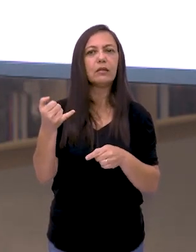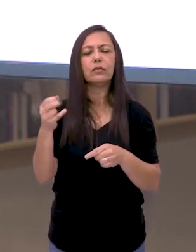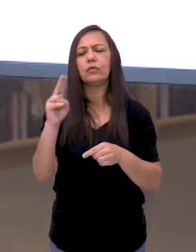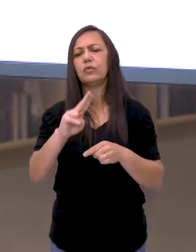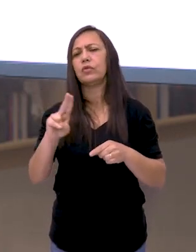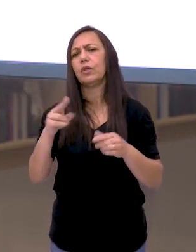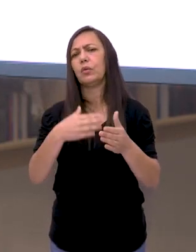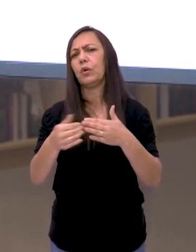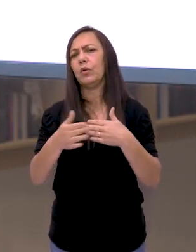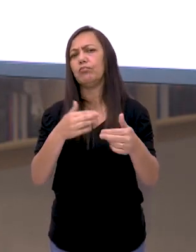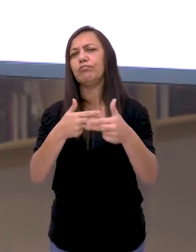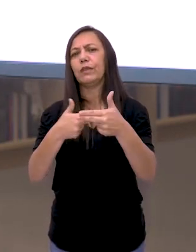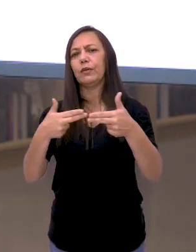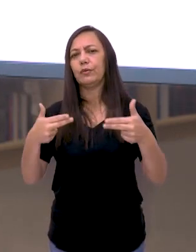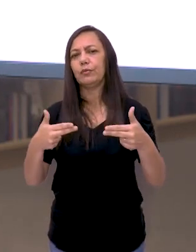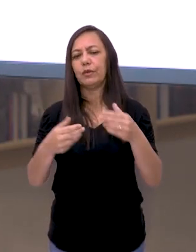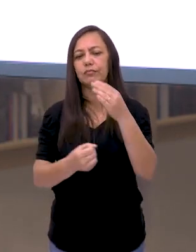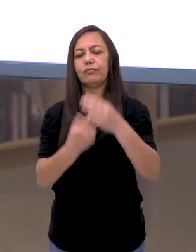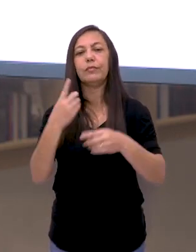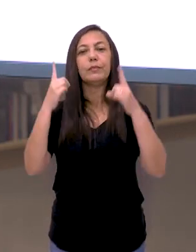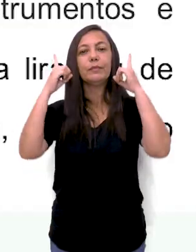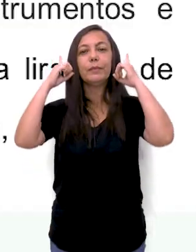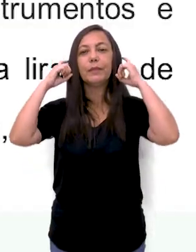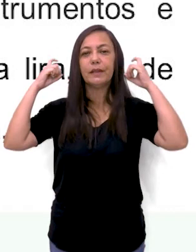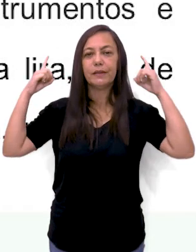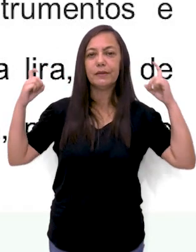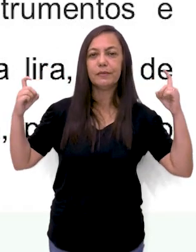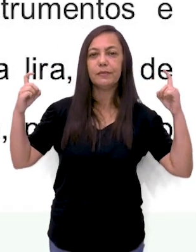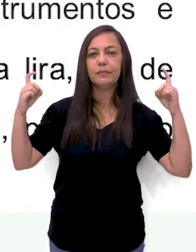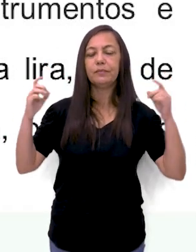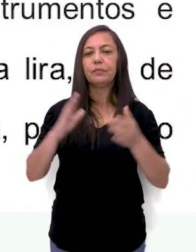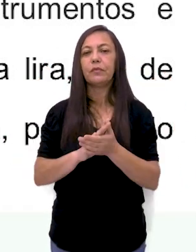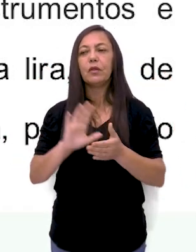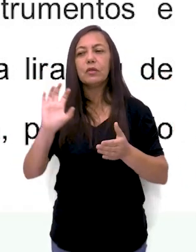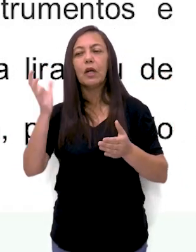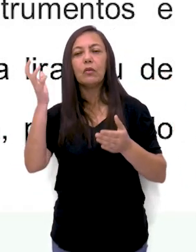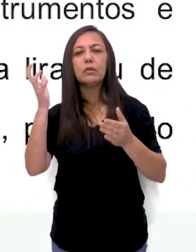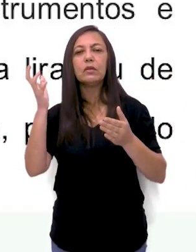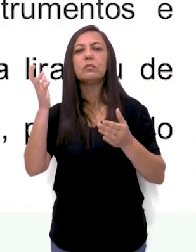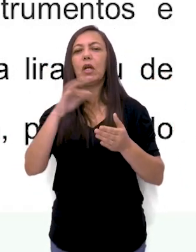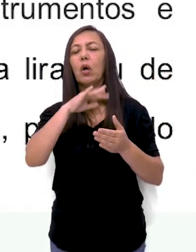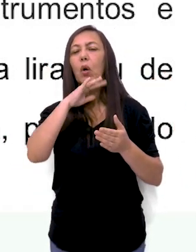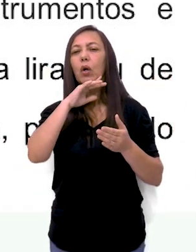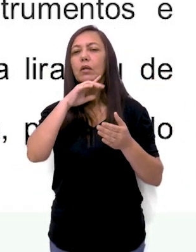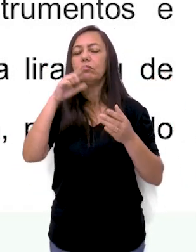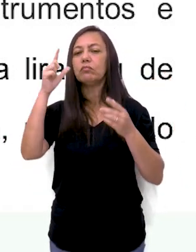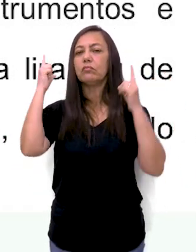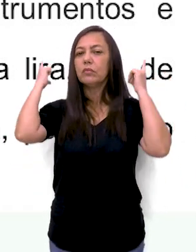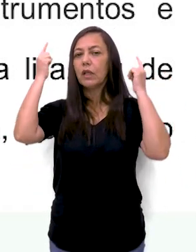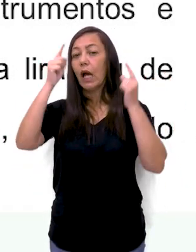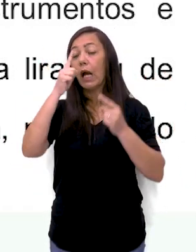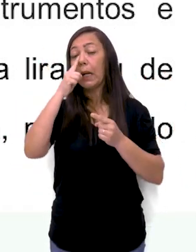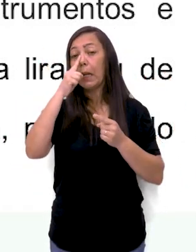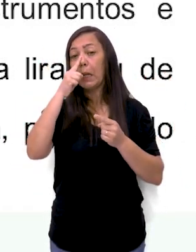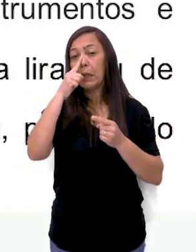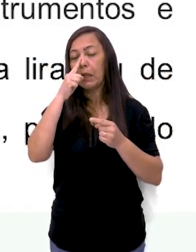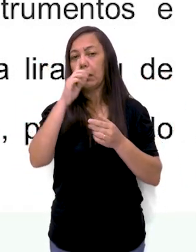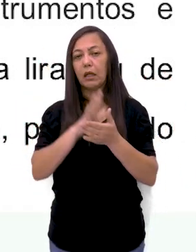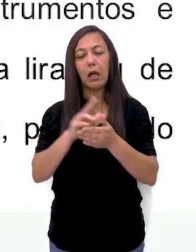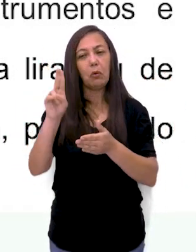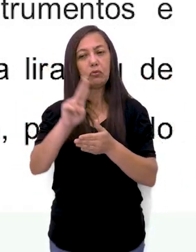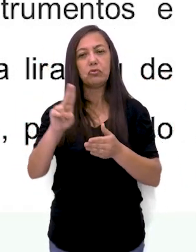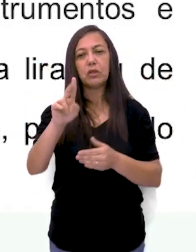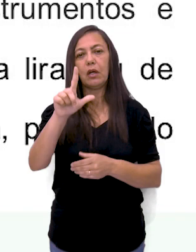utilizar qualquer objeto e você pode criar sonhos. As tragédias gregas encenadas não se utilizavam da